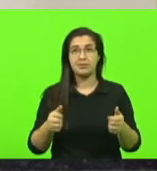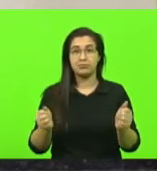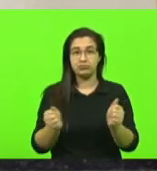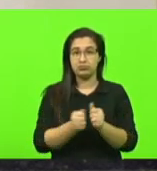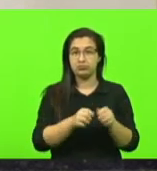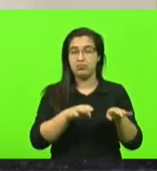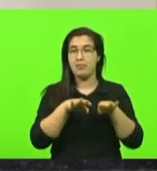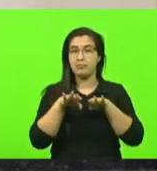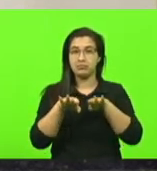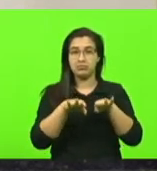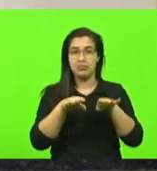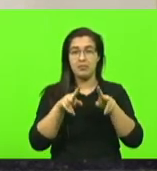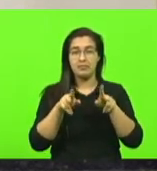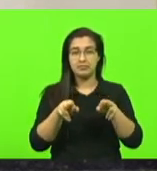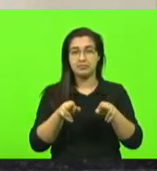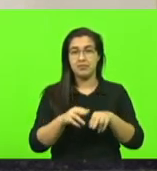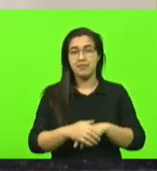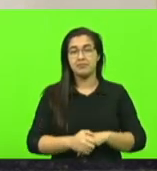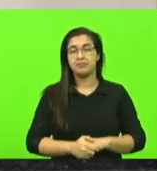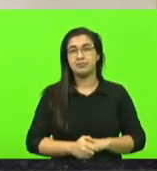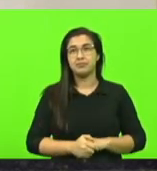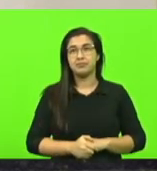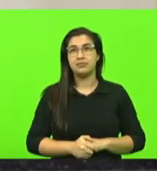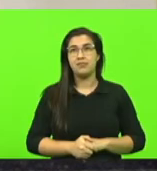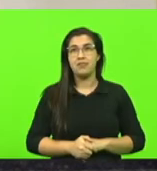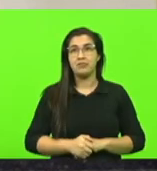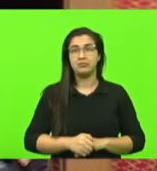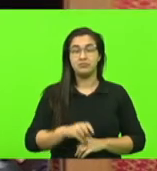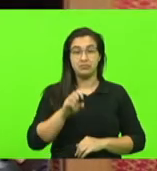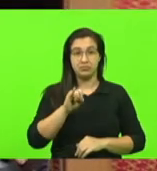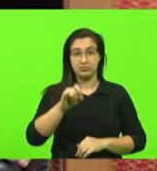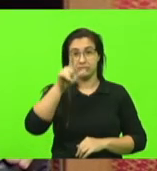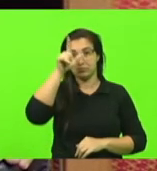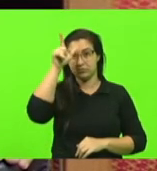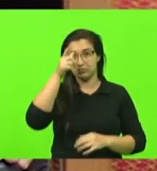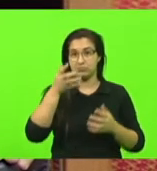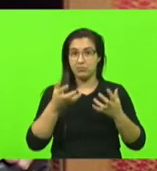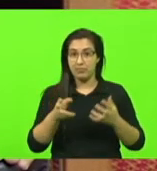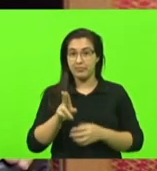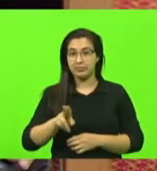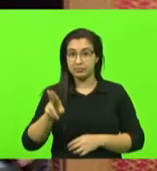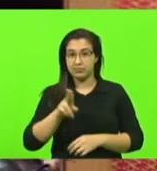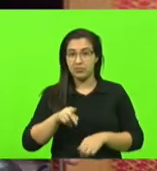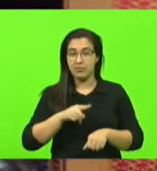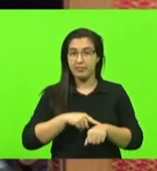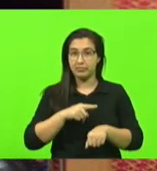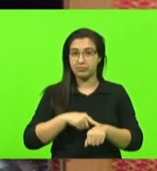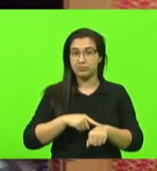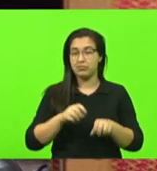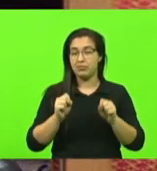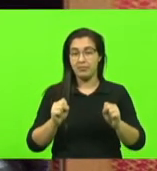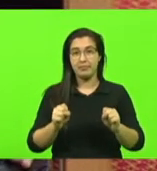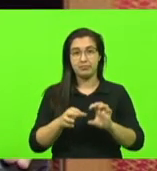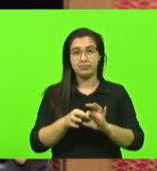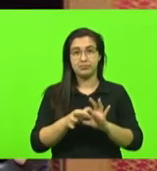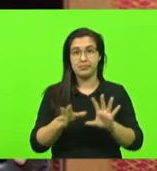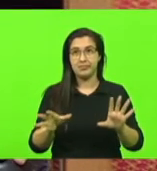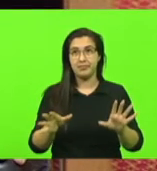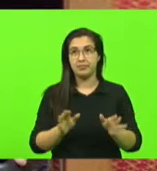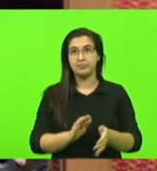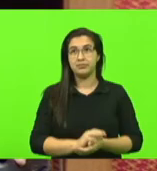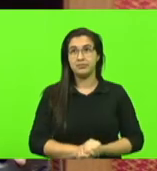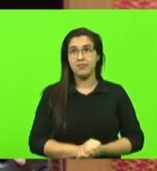muito grande se o deputado Lima quiser usar o horário do PL e se o PSL me ceder